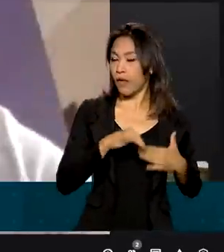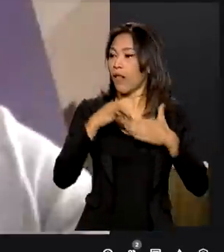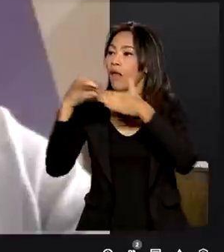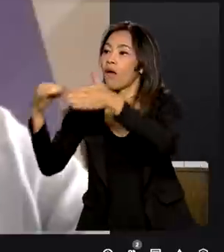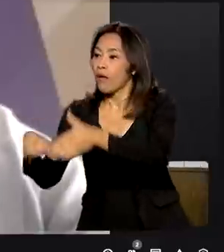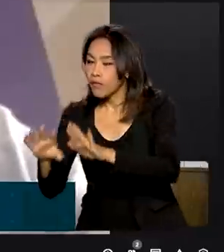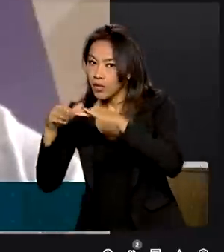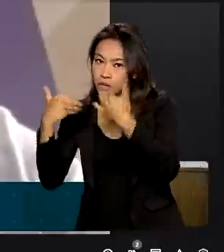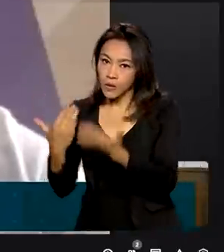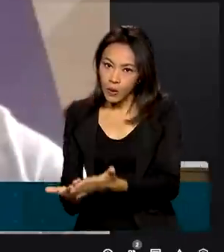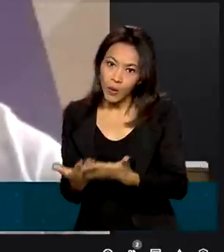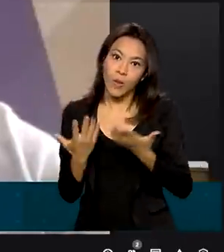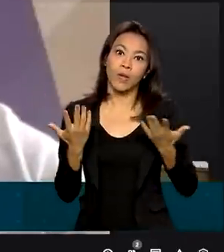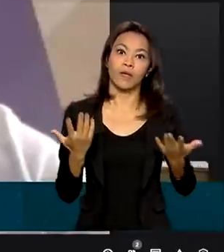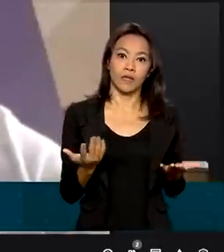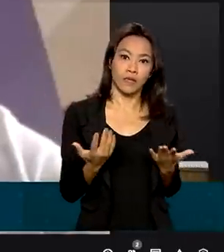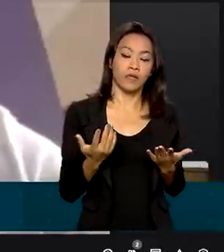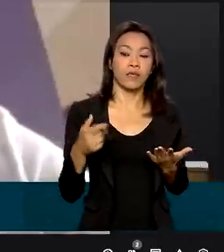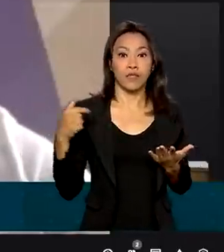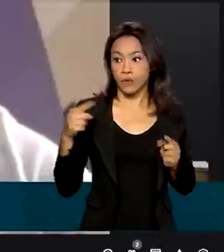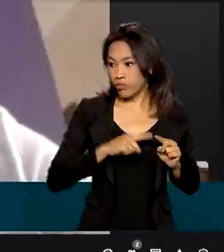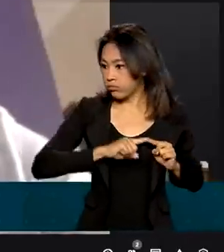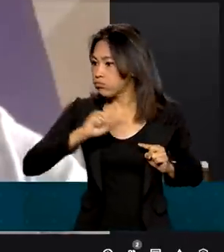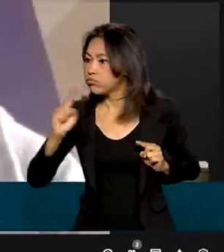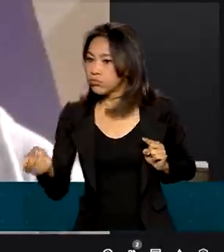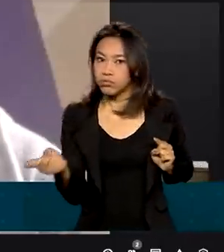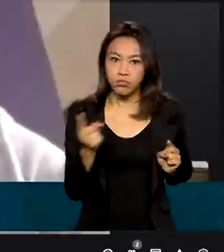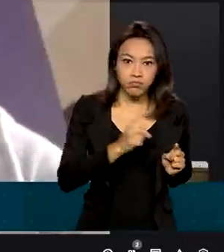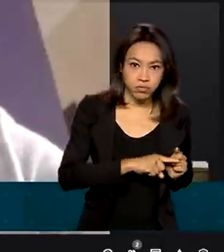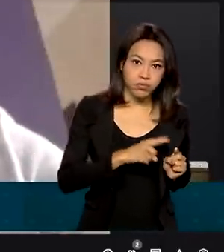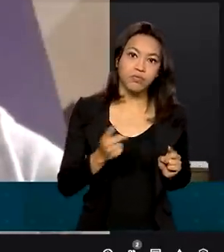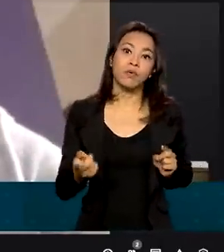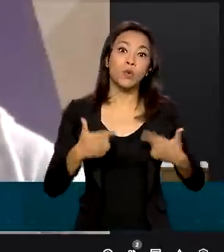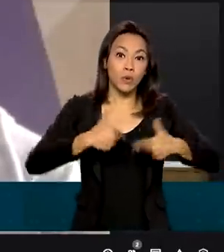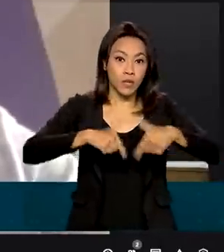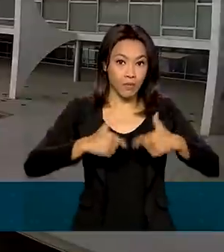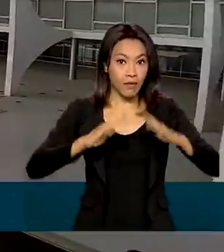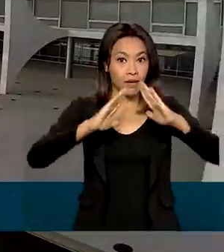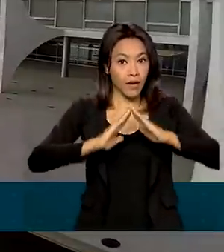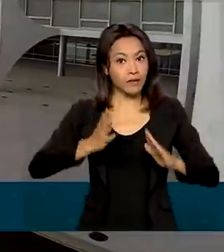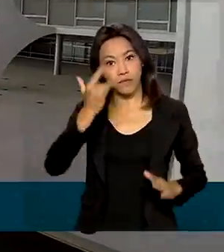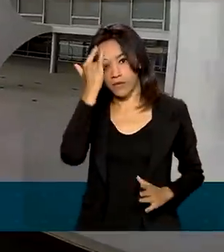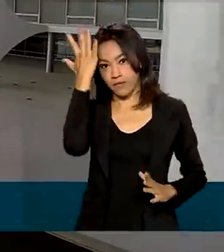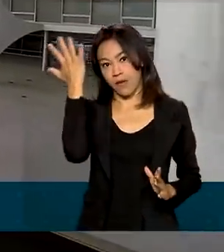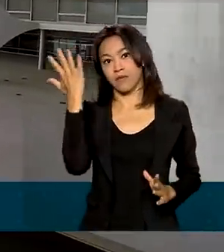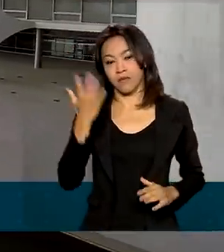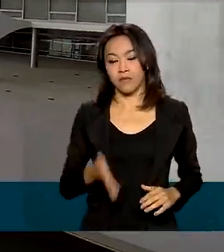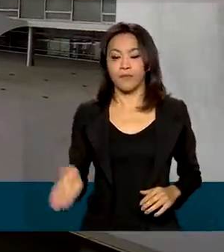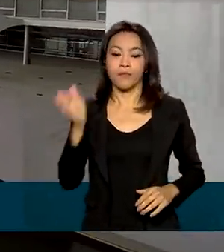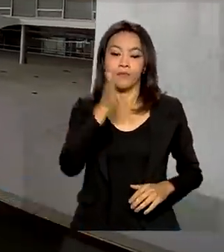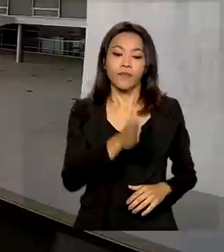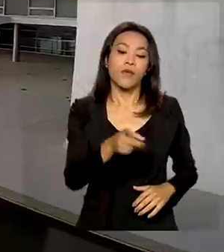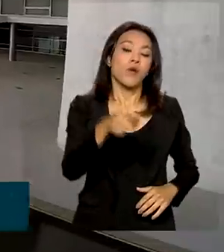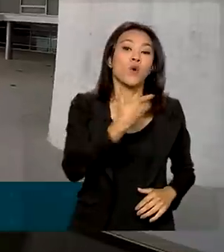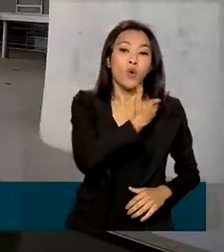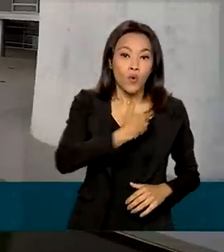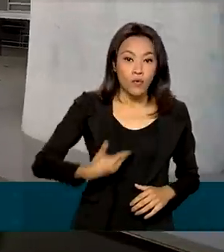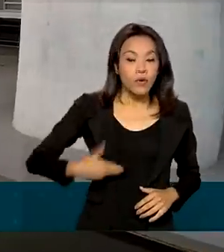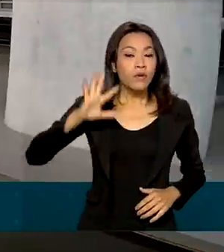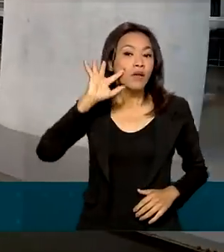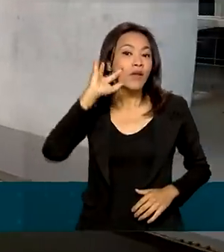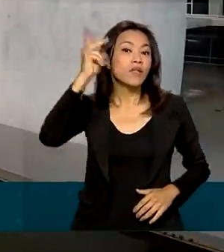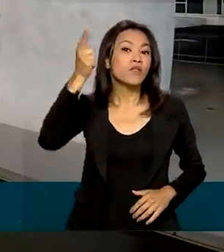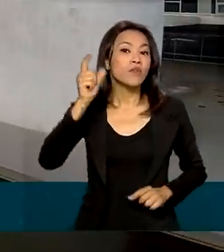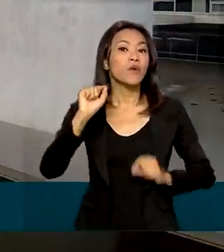escola. Para fazer toda essa logística, o trabalho em casa realmente fica muito mais fácil. O governo decidiu modernizar e